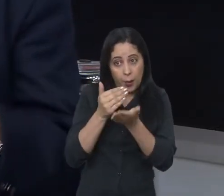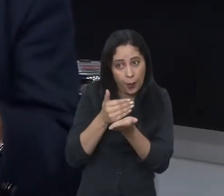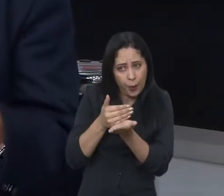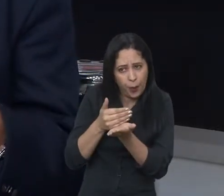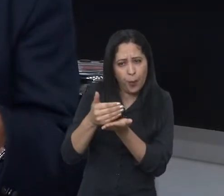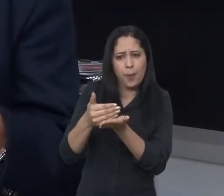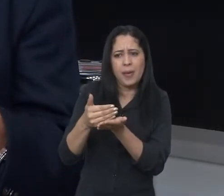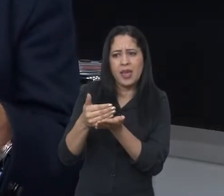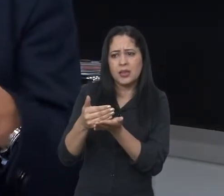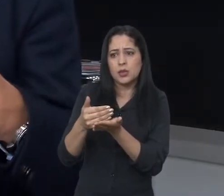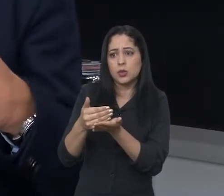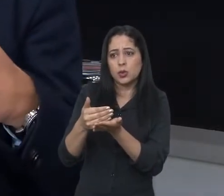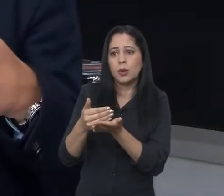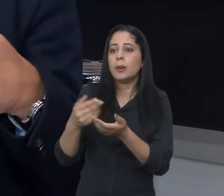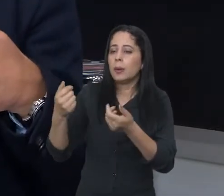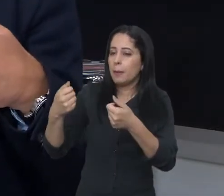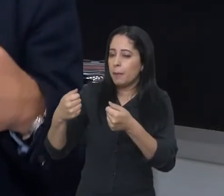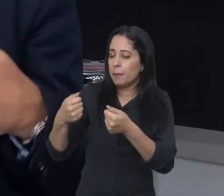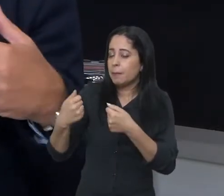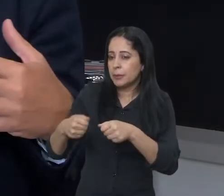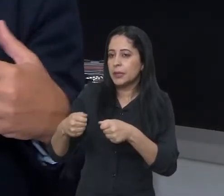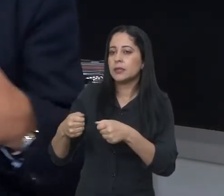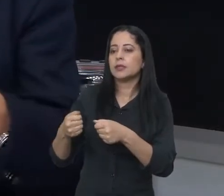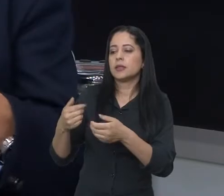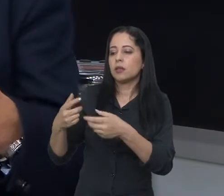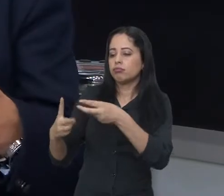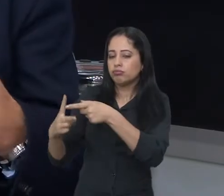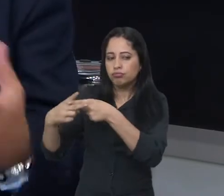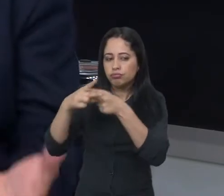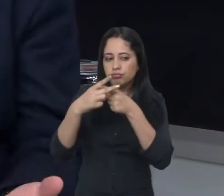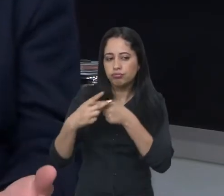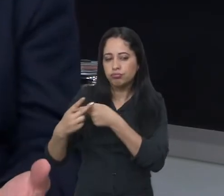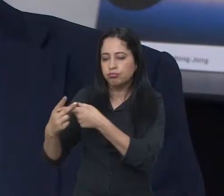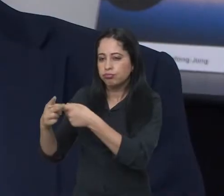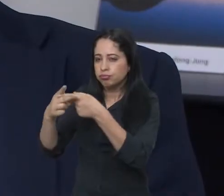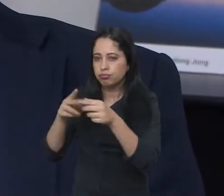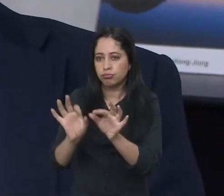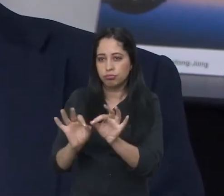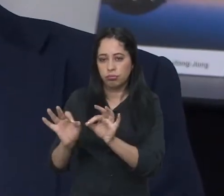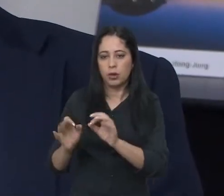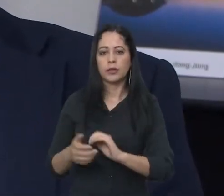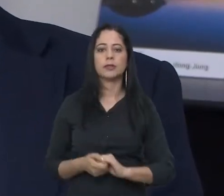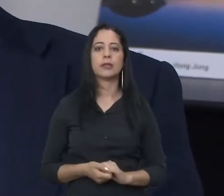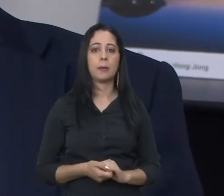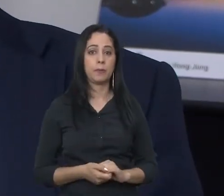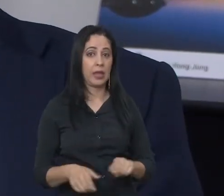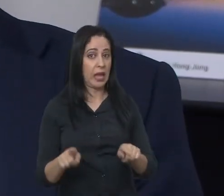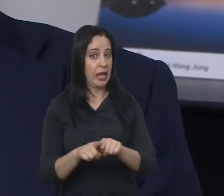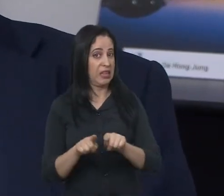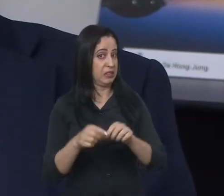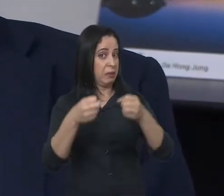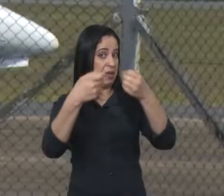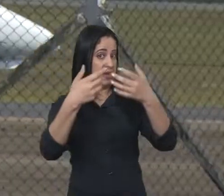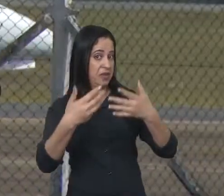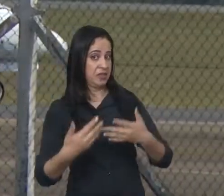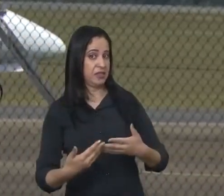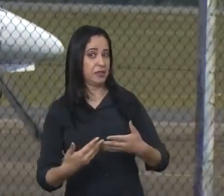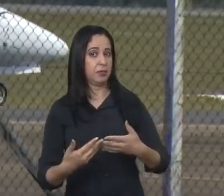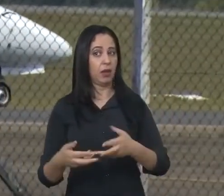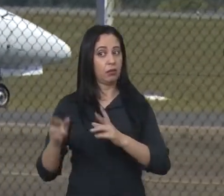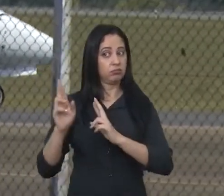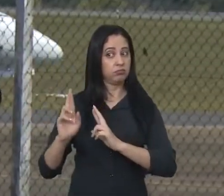esse início de operação, haverá pequenas coisas que vão ser reparadas. Alberto Marques Filho também fala sobre as